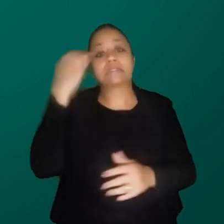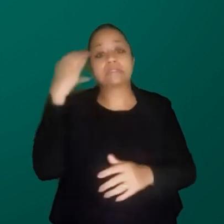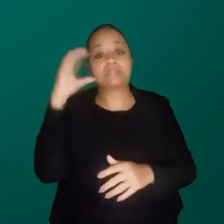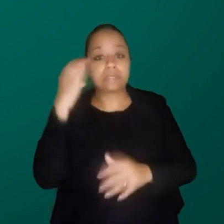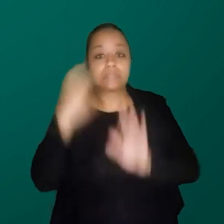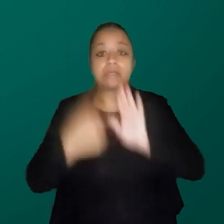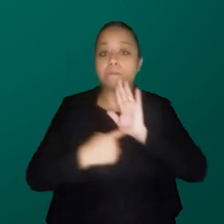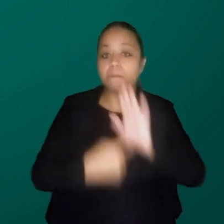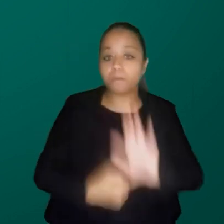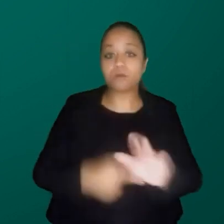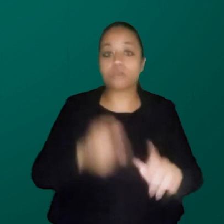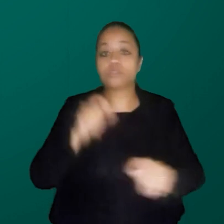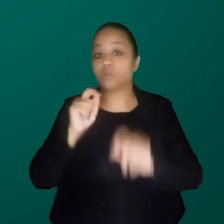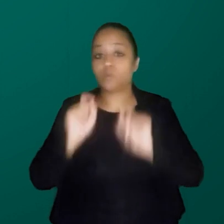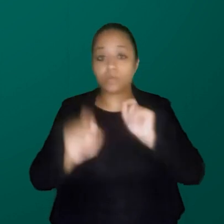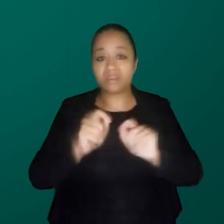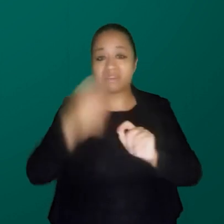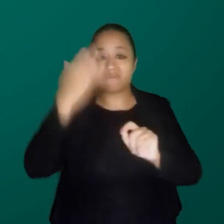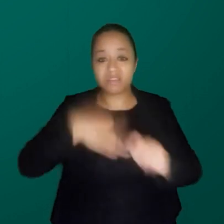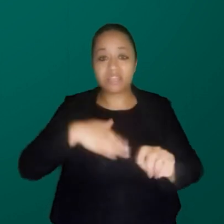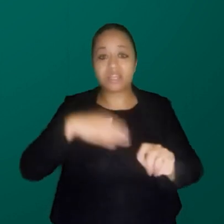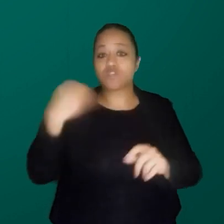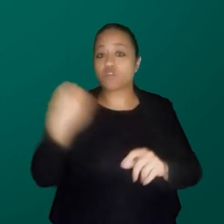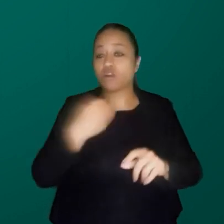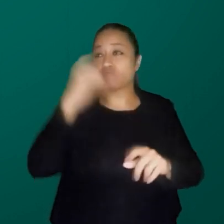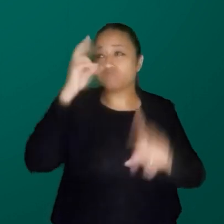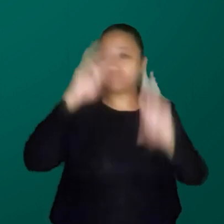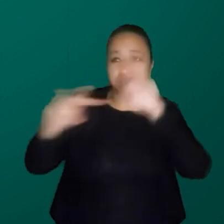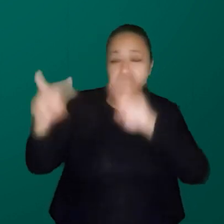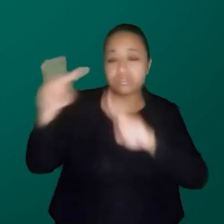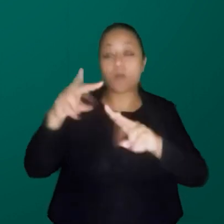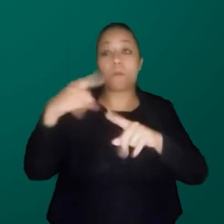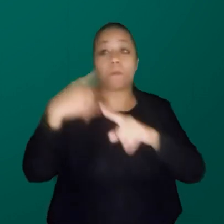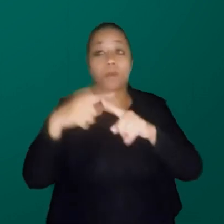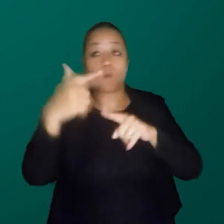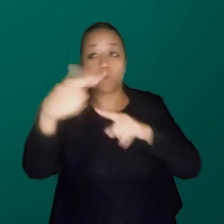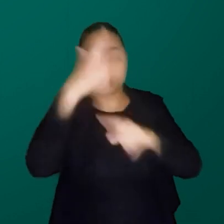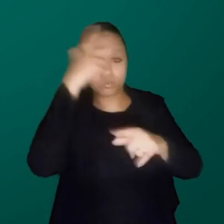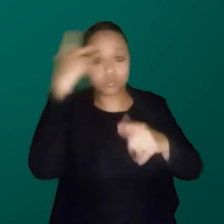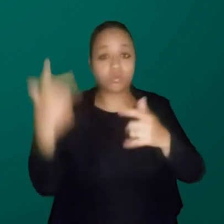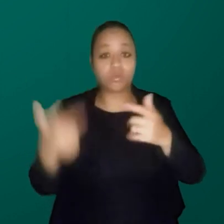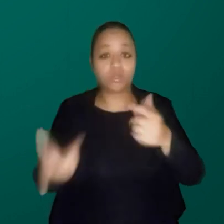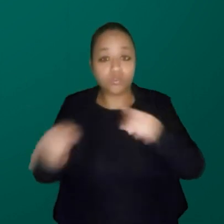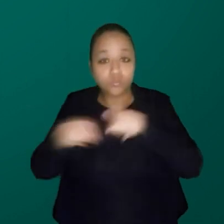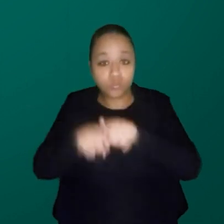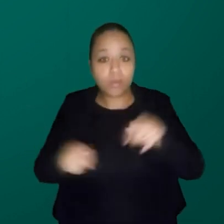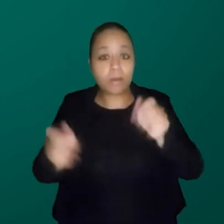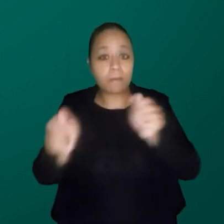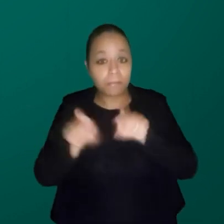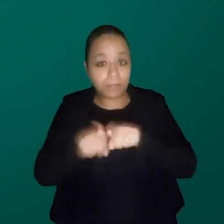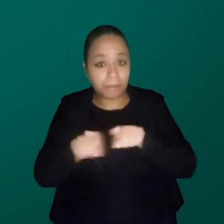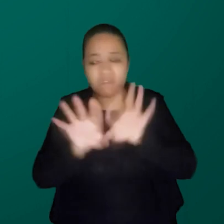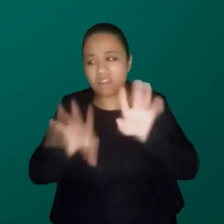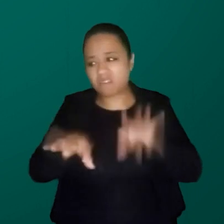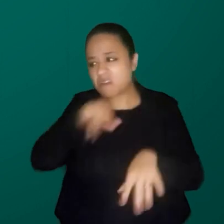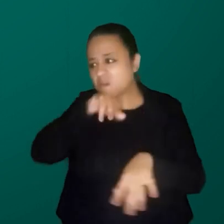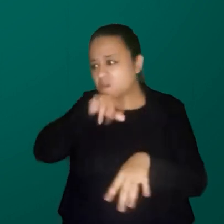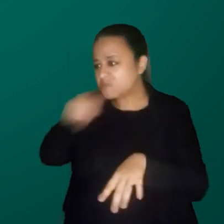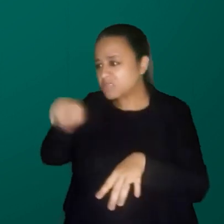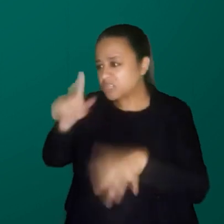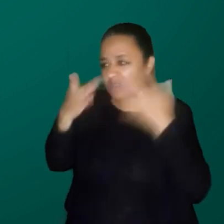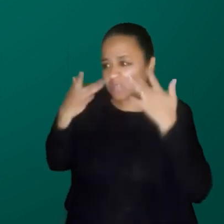é uma podfiction. Dessa vez, não somos nós atuando, porque os demais colaboradores disseram que a gente era ruim demais para